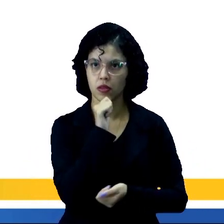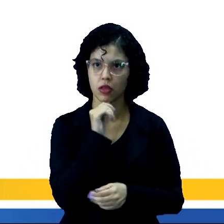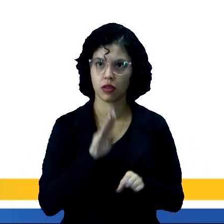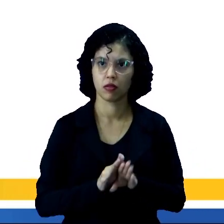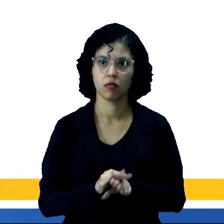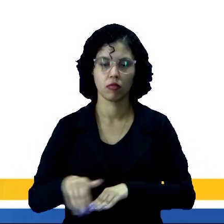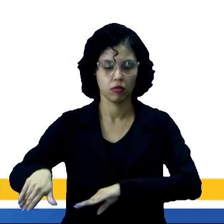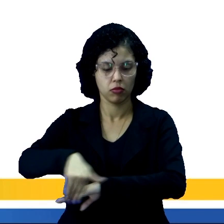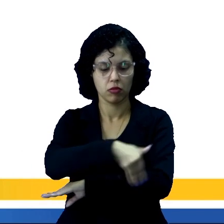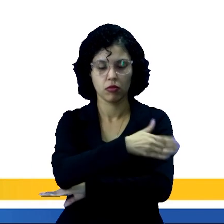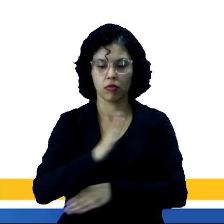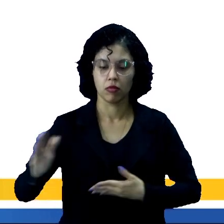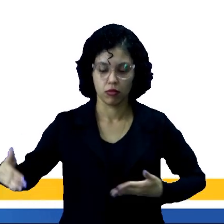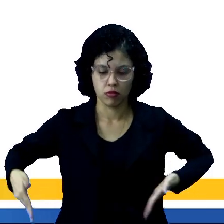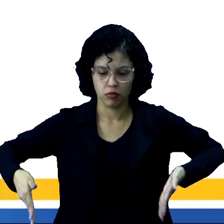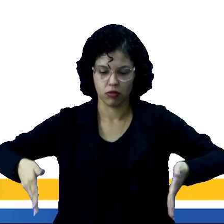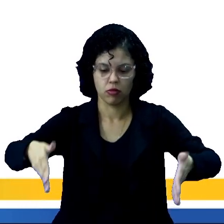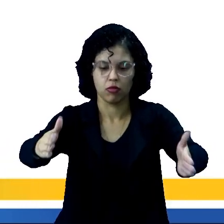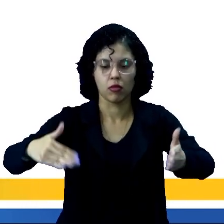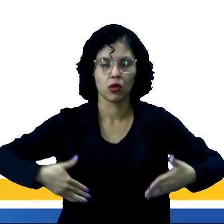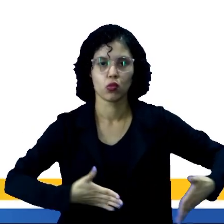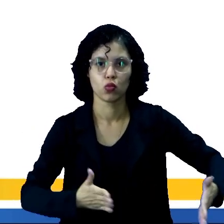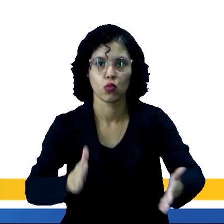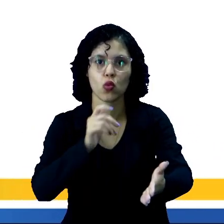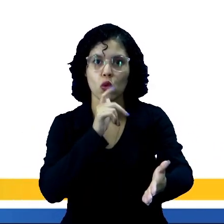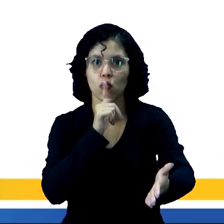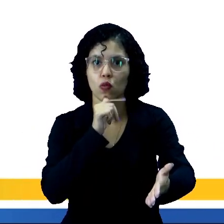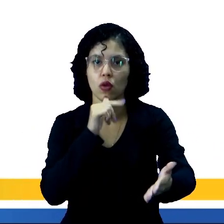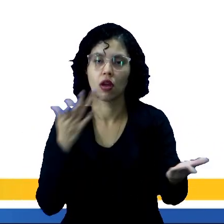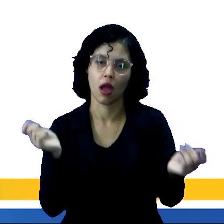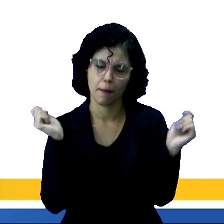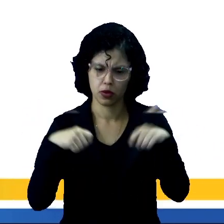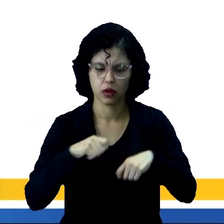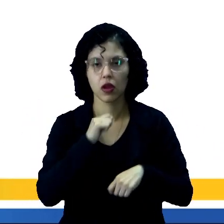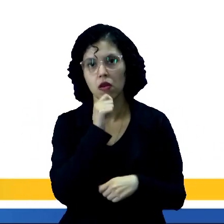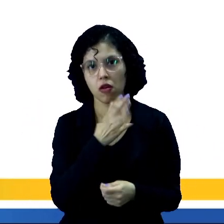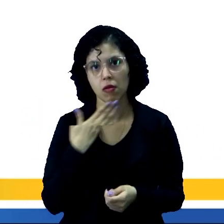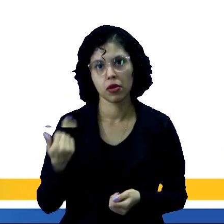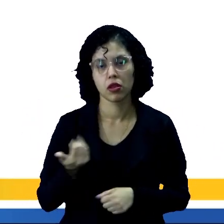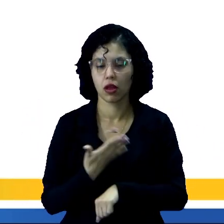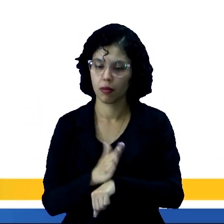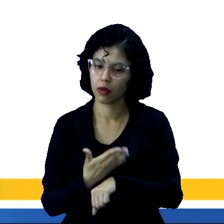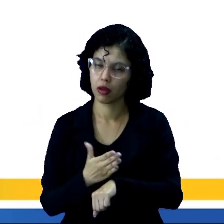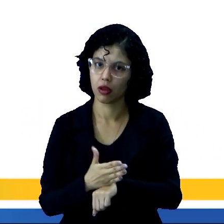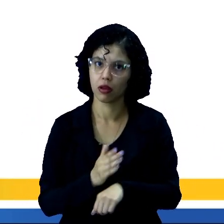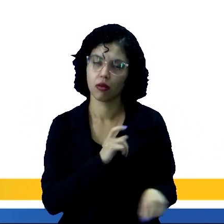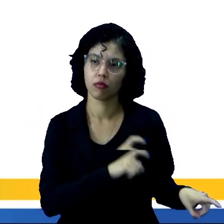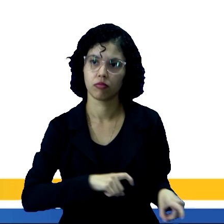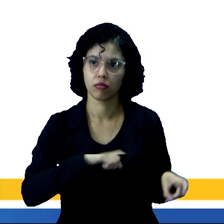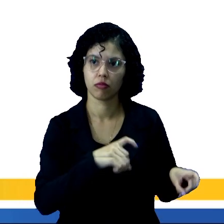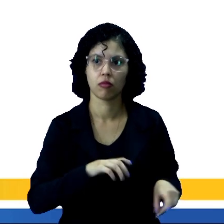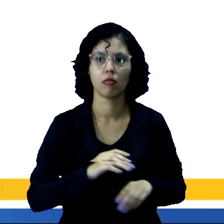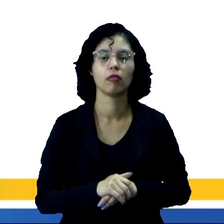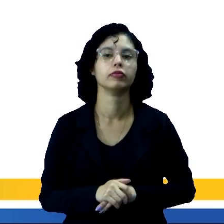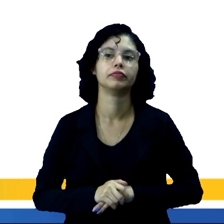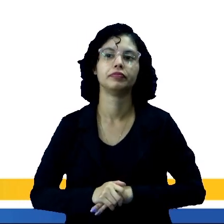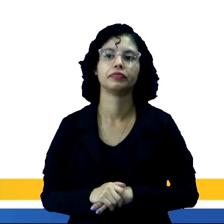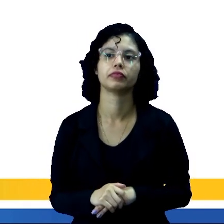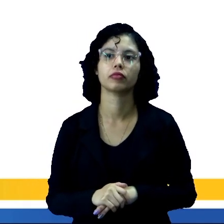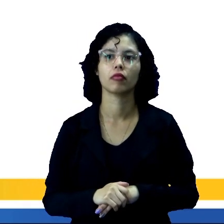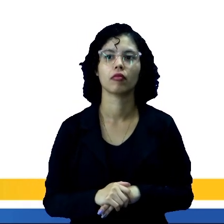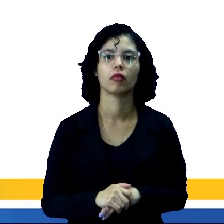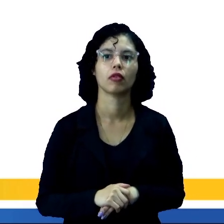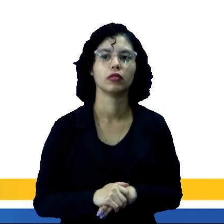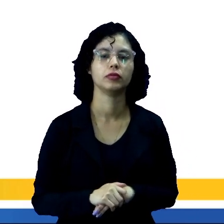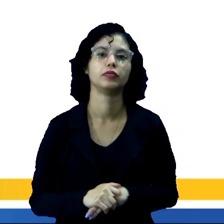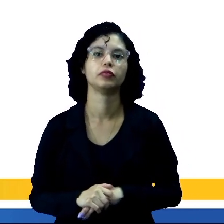rio eram mais propícias, possibilitavam uma melhor prática da agricultura, devido ao